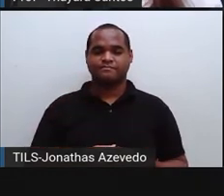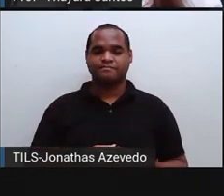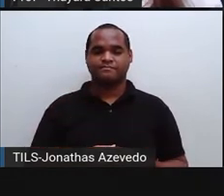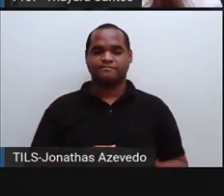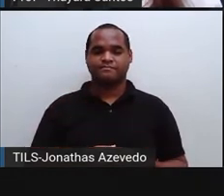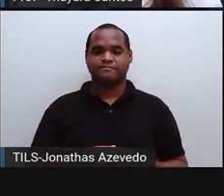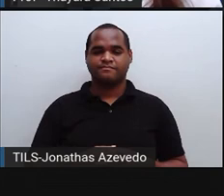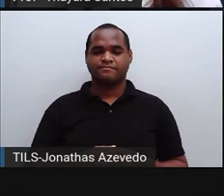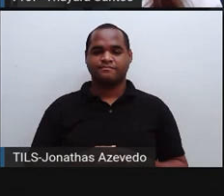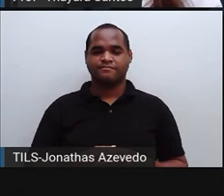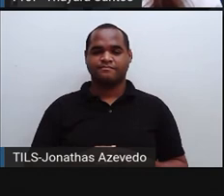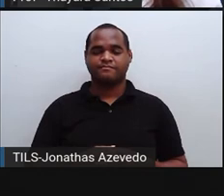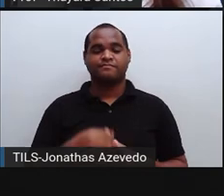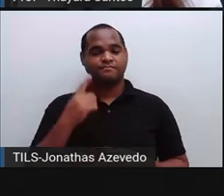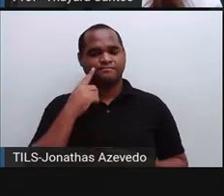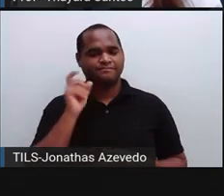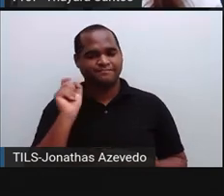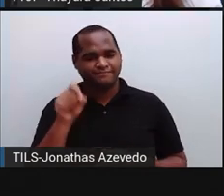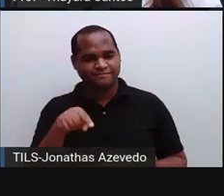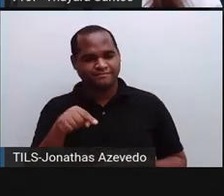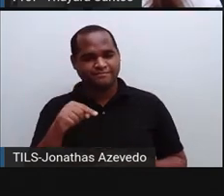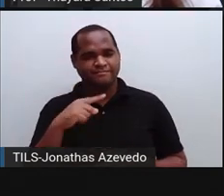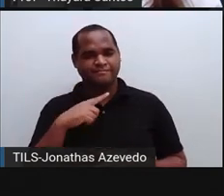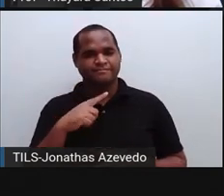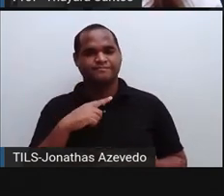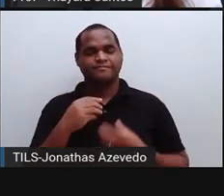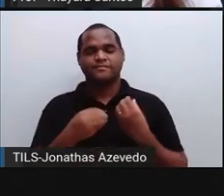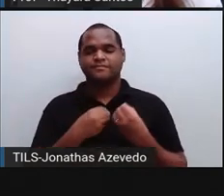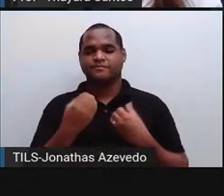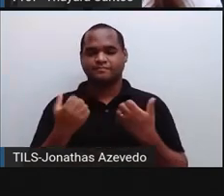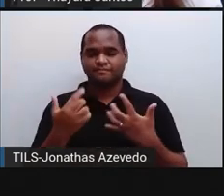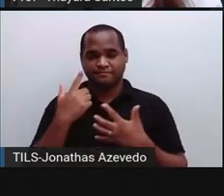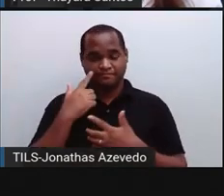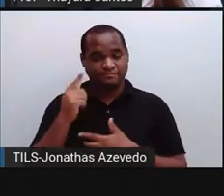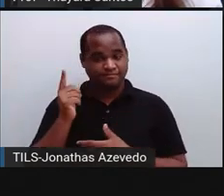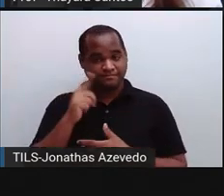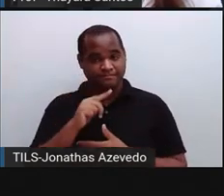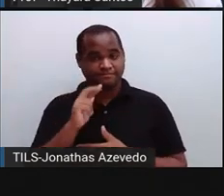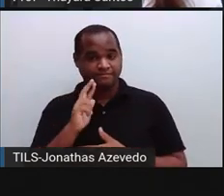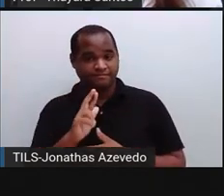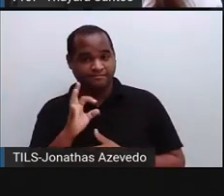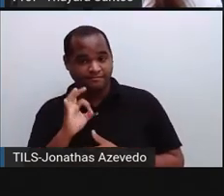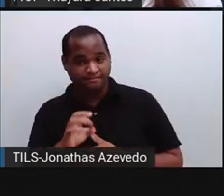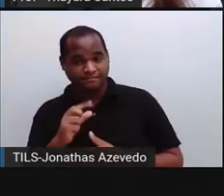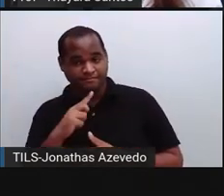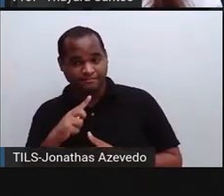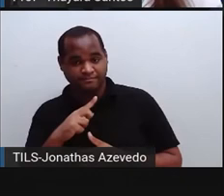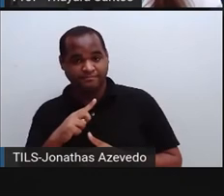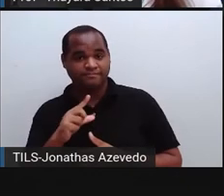Se eu clicar nessa daqui e ir na pista, será que vai agora?